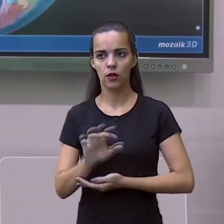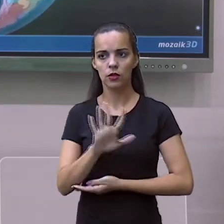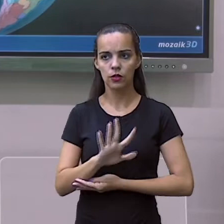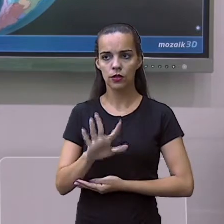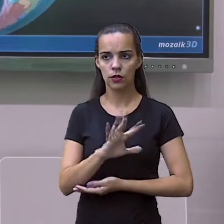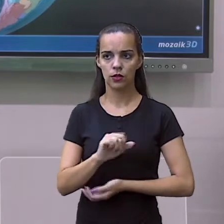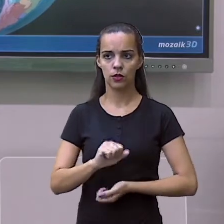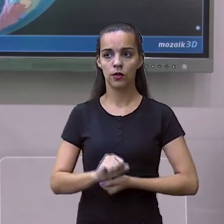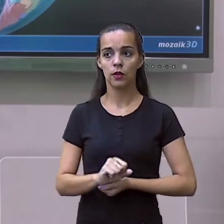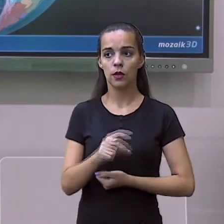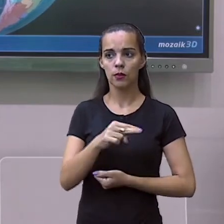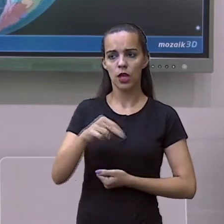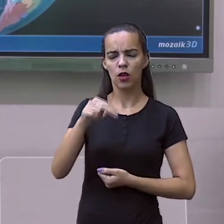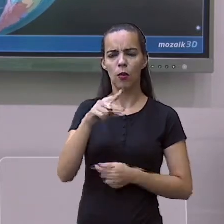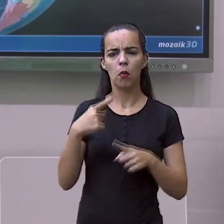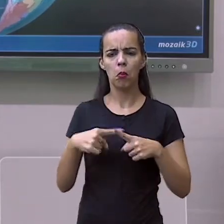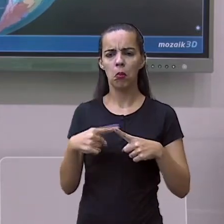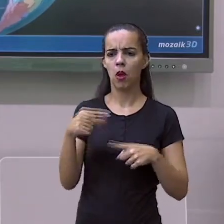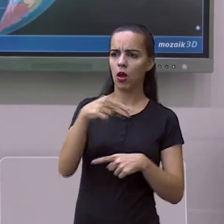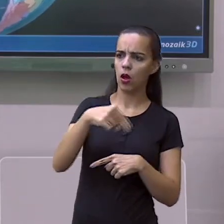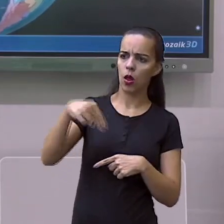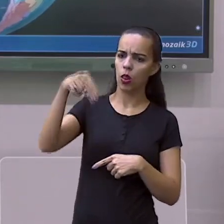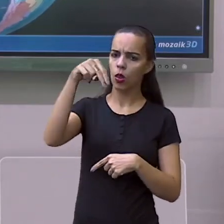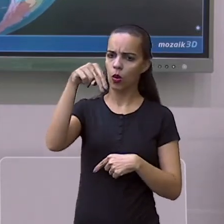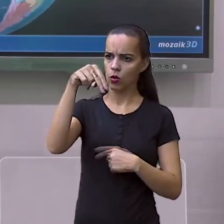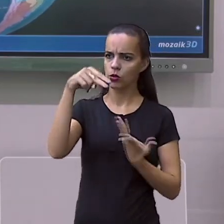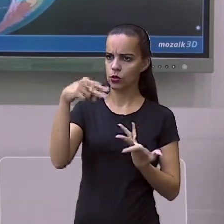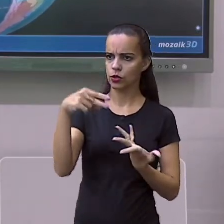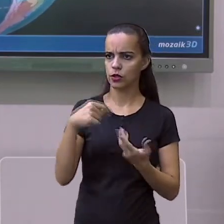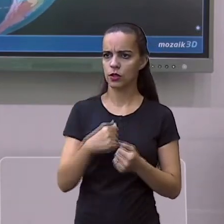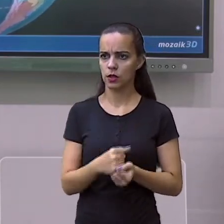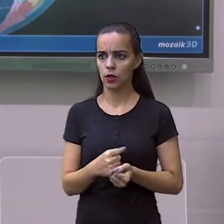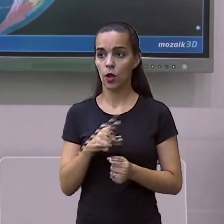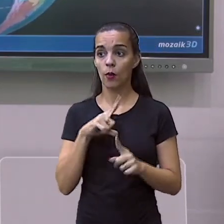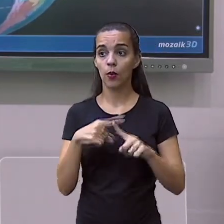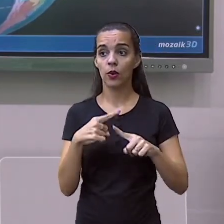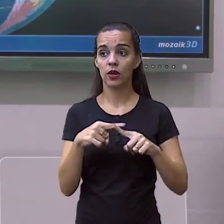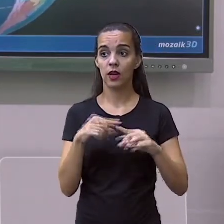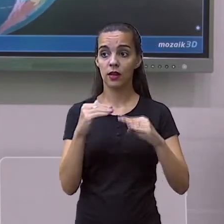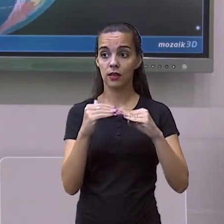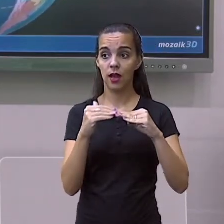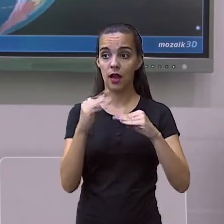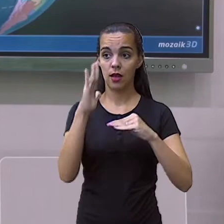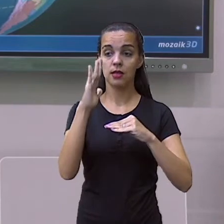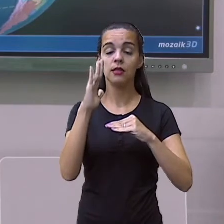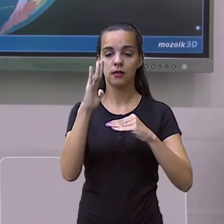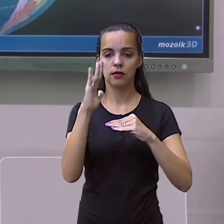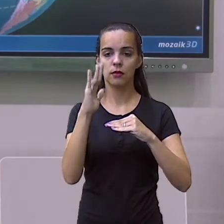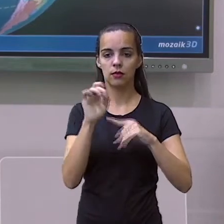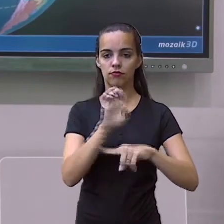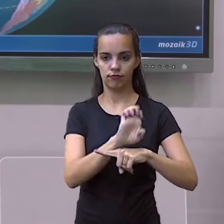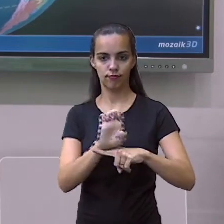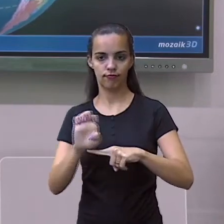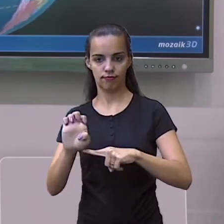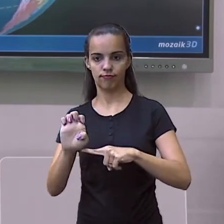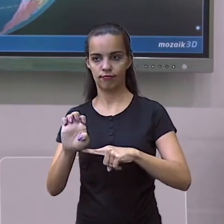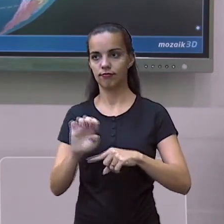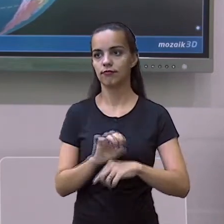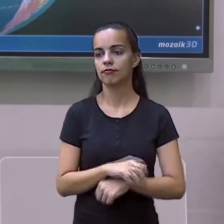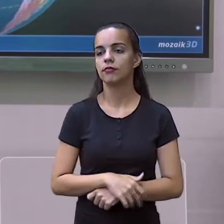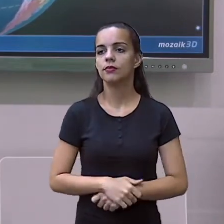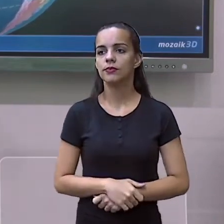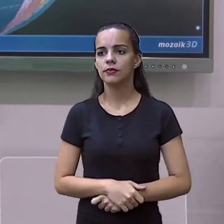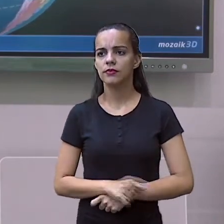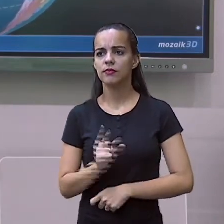norte. Por que norte? Está acima da linha do Equador. E nesse momento, nós vamos